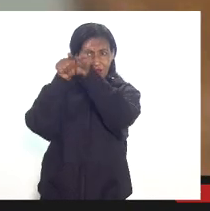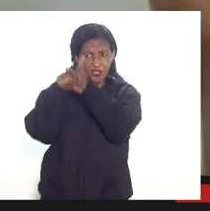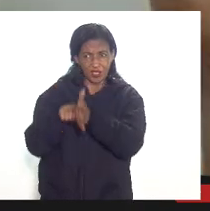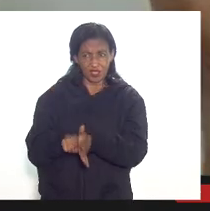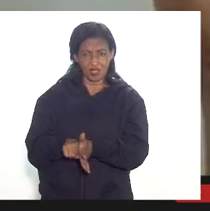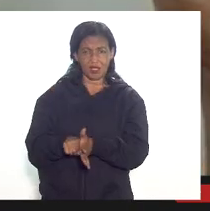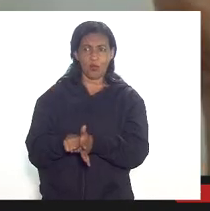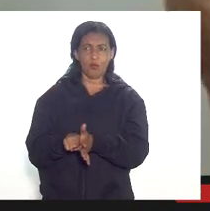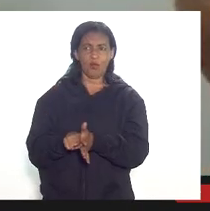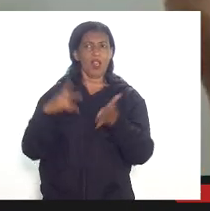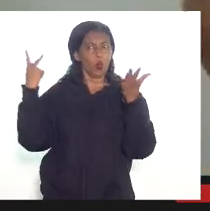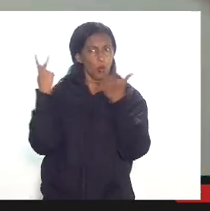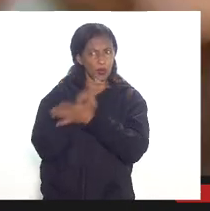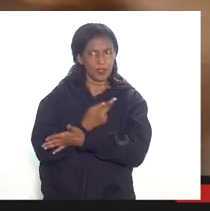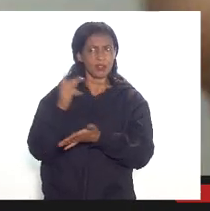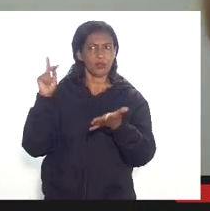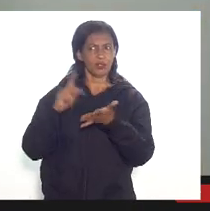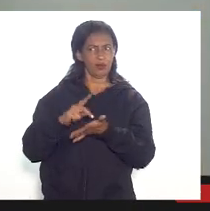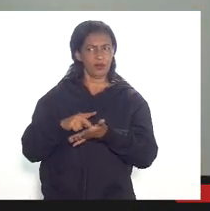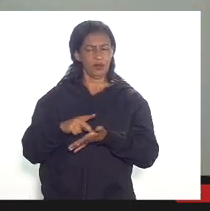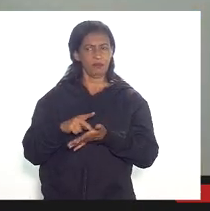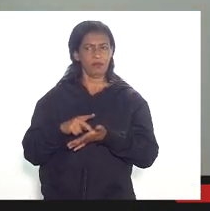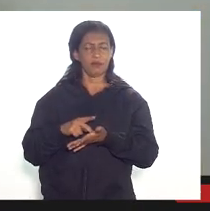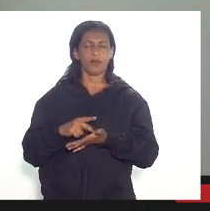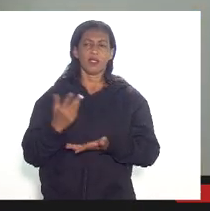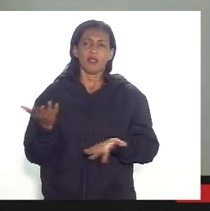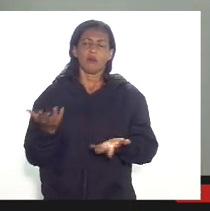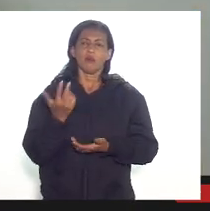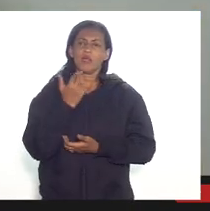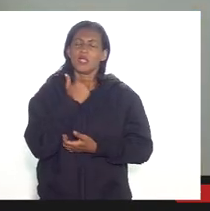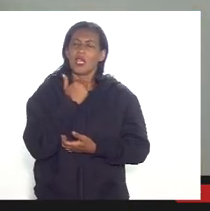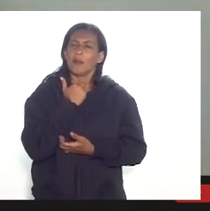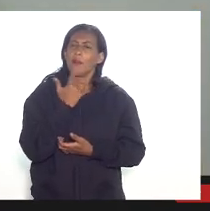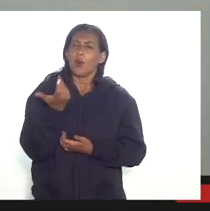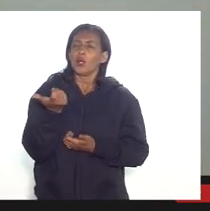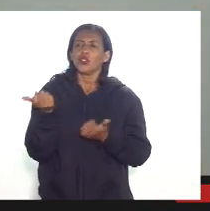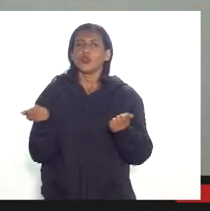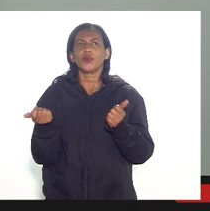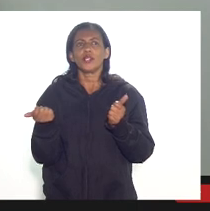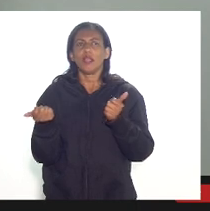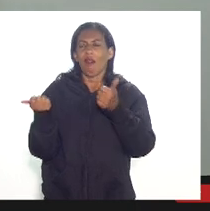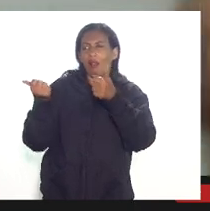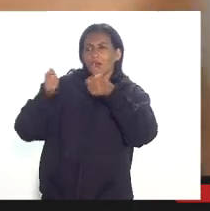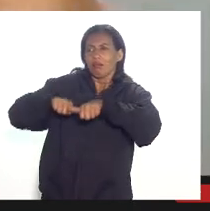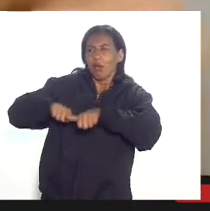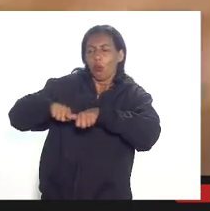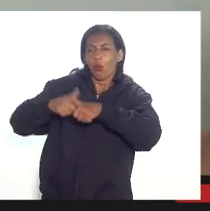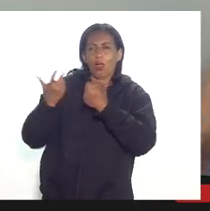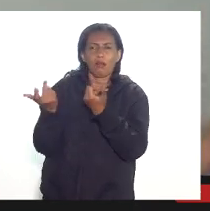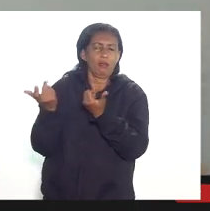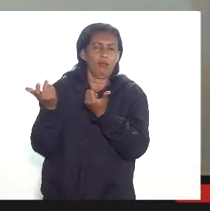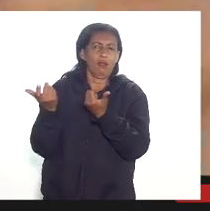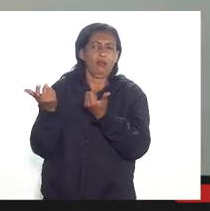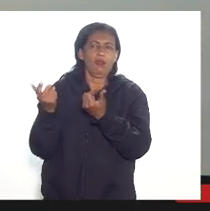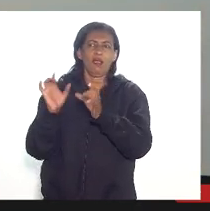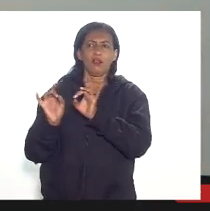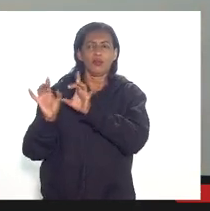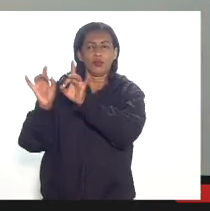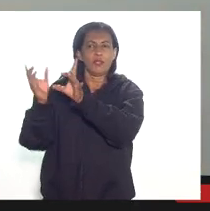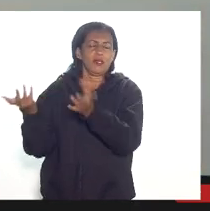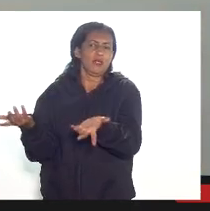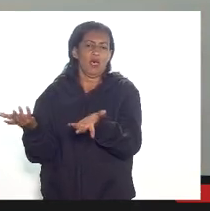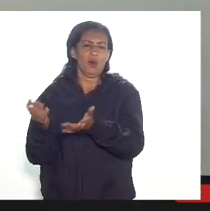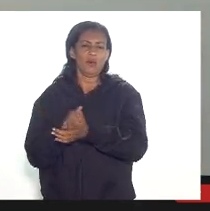detectar que ela ocorreu mas ela pode não ser adequada a ser lançada na participação especial por exemplo a assessora